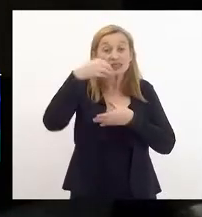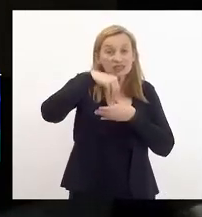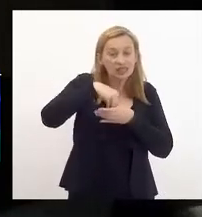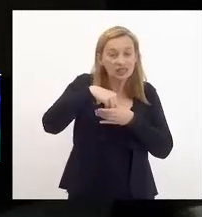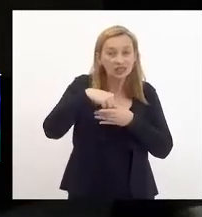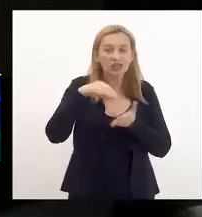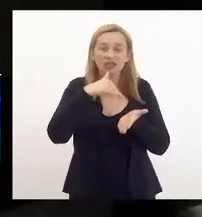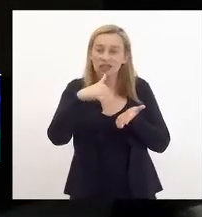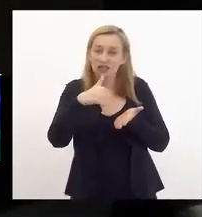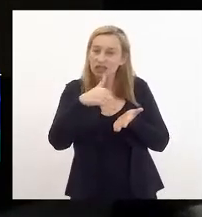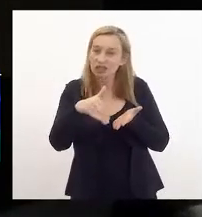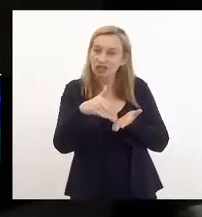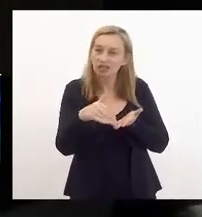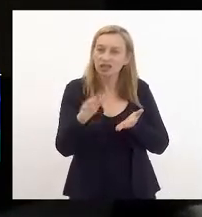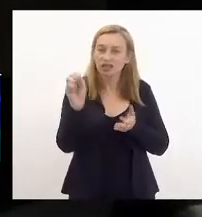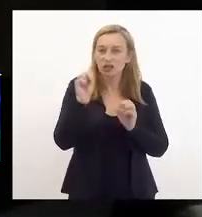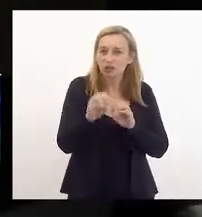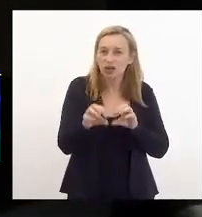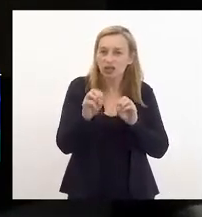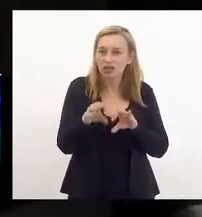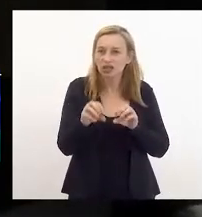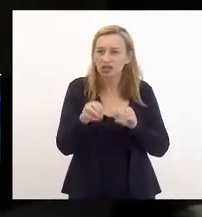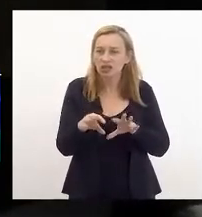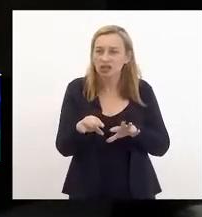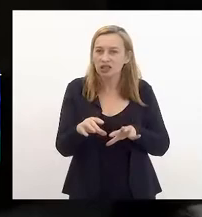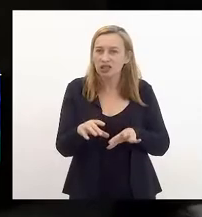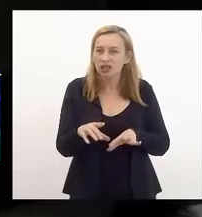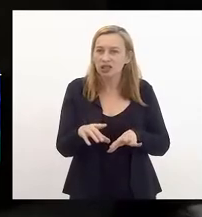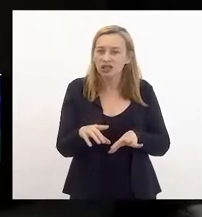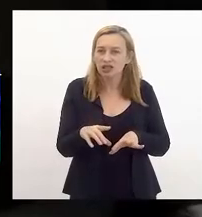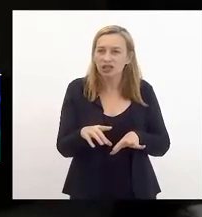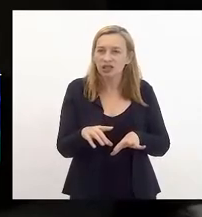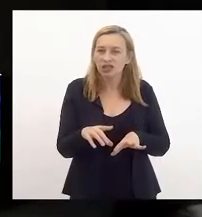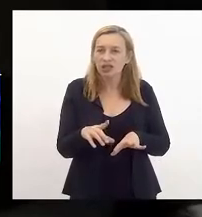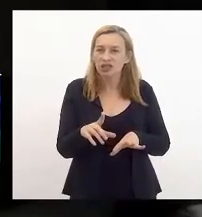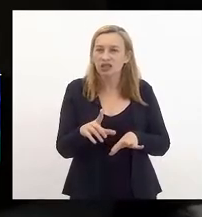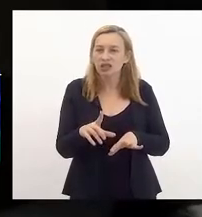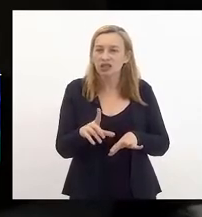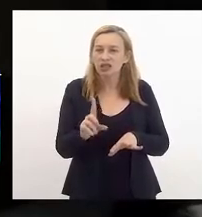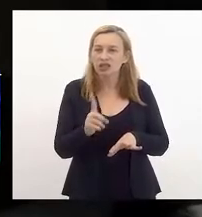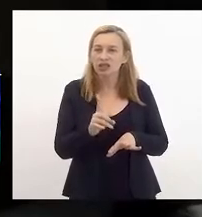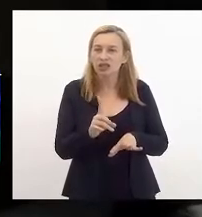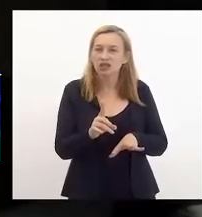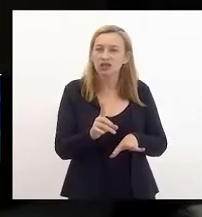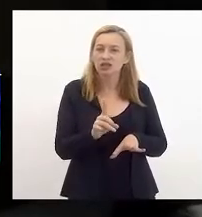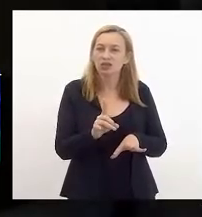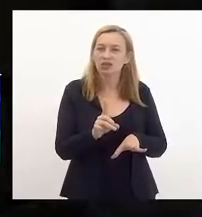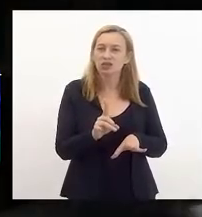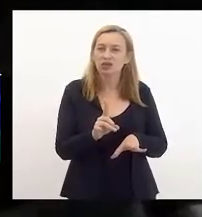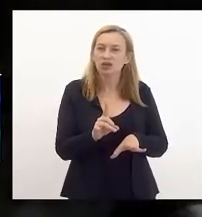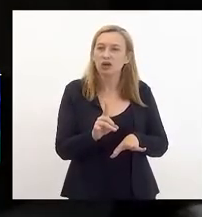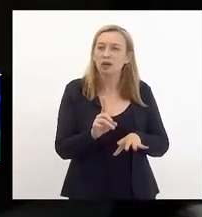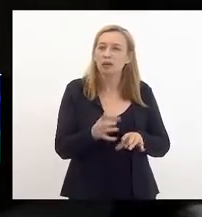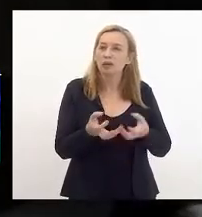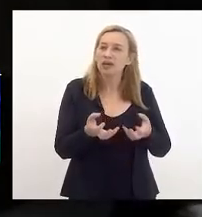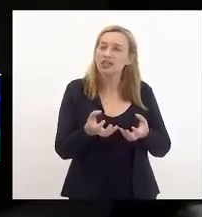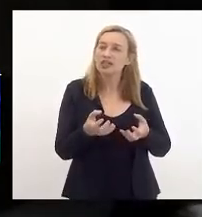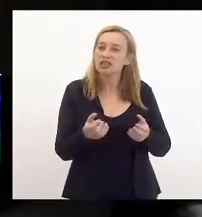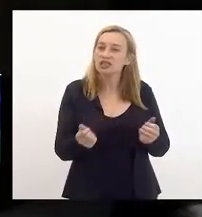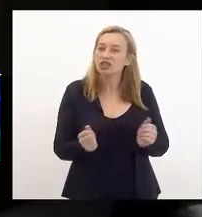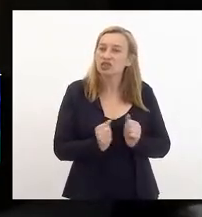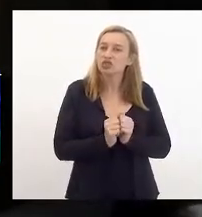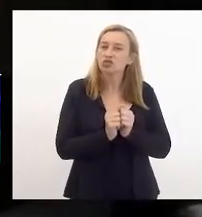da Secretaria de Educação, em que a existência do dia por si só não seja suficiente, mas que ela esteja